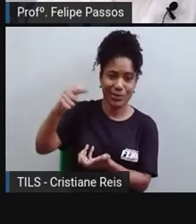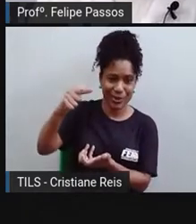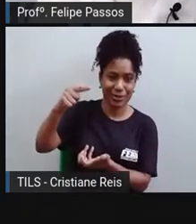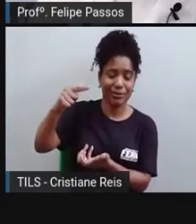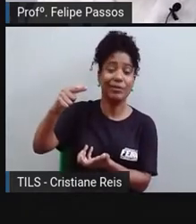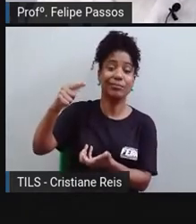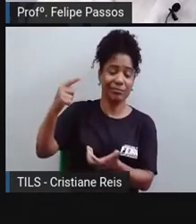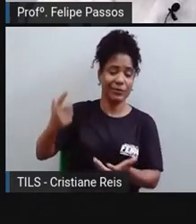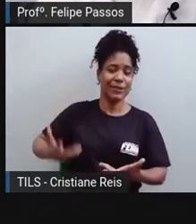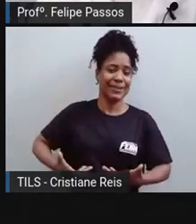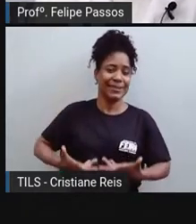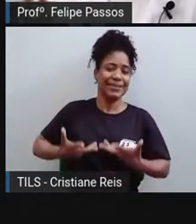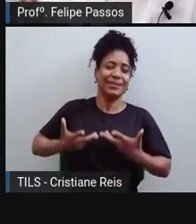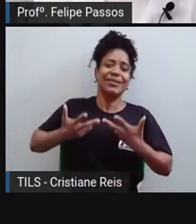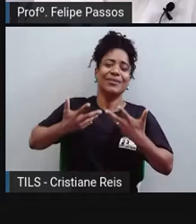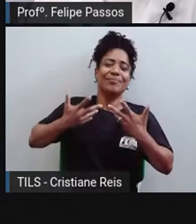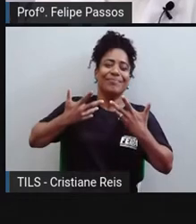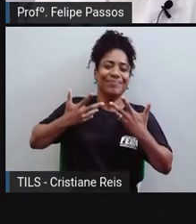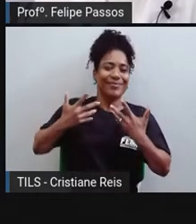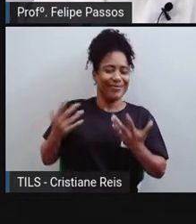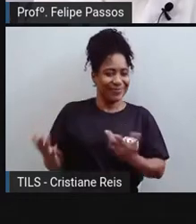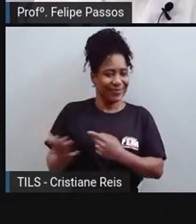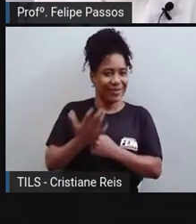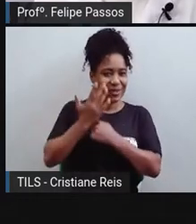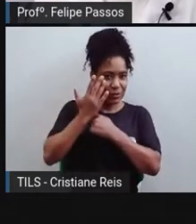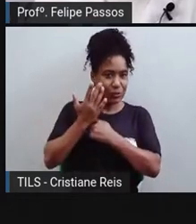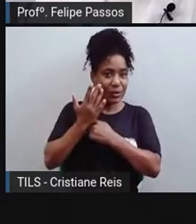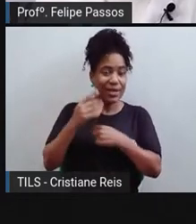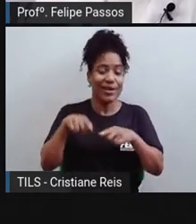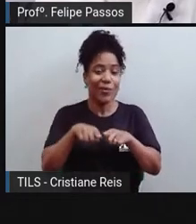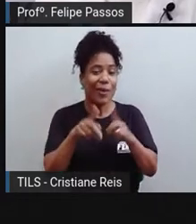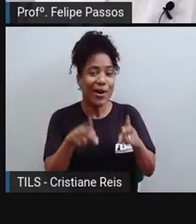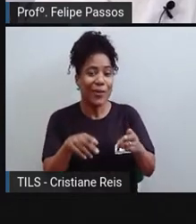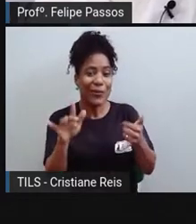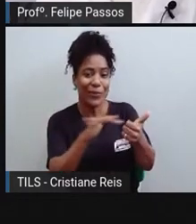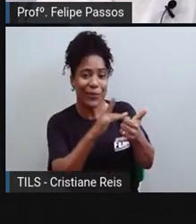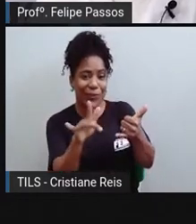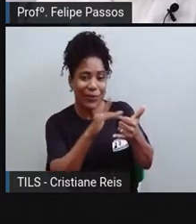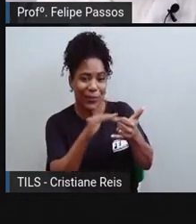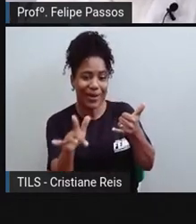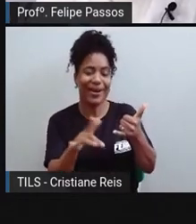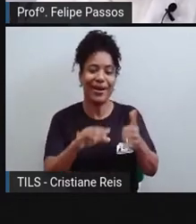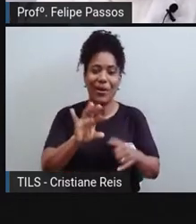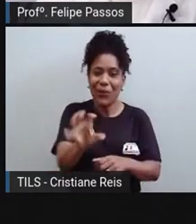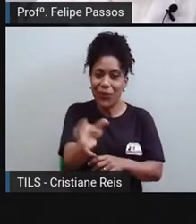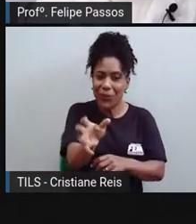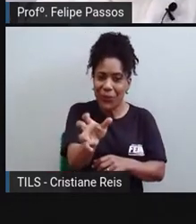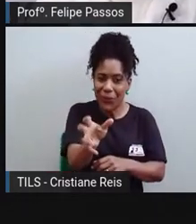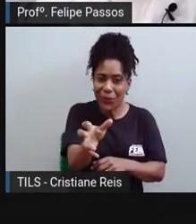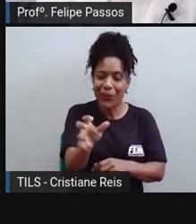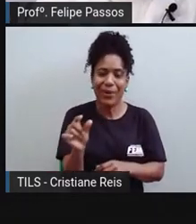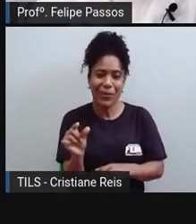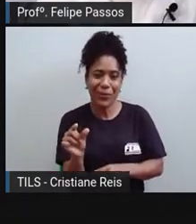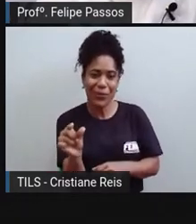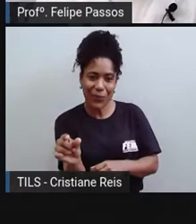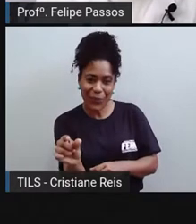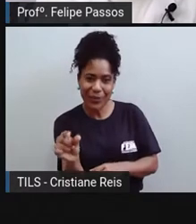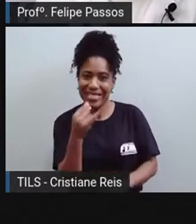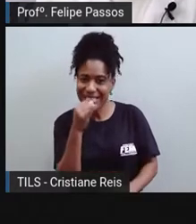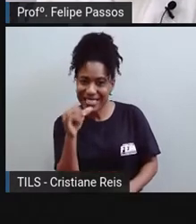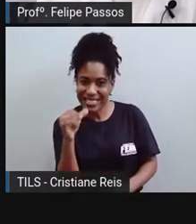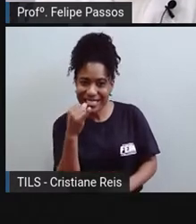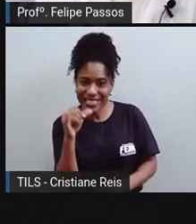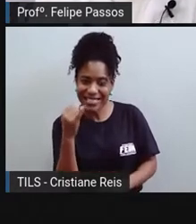celular não tem uma bateria? Um radinho de pilha não tem uma bateria? Uma calculadora não tem uma bateria? Pronto. A gente pode